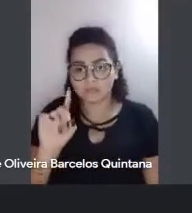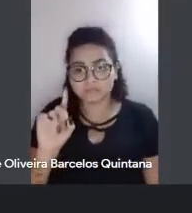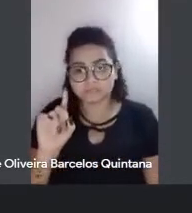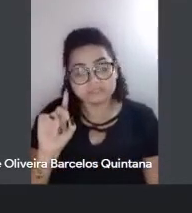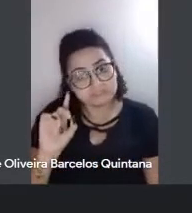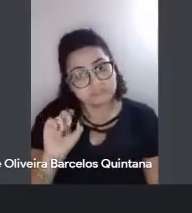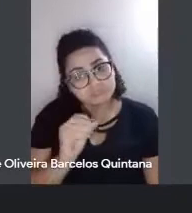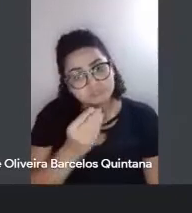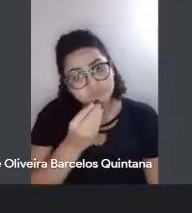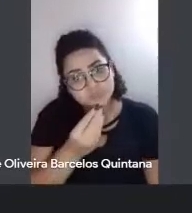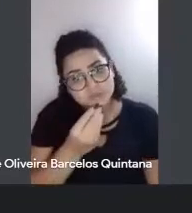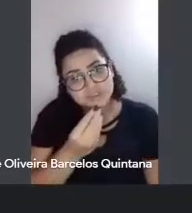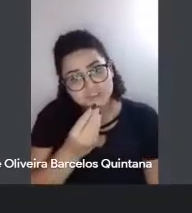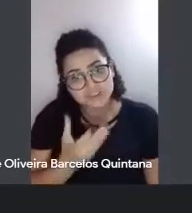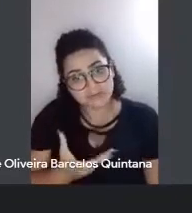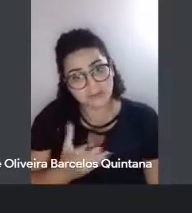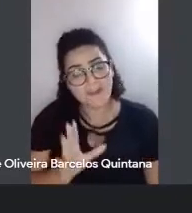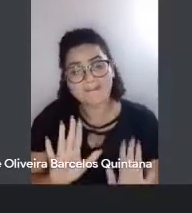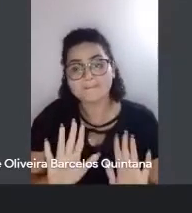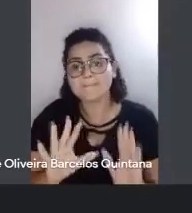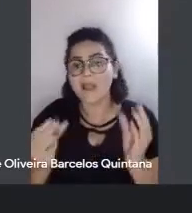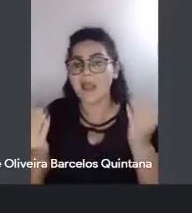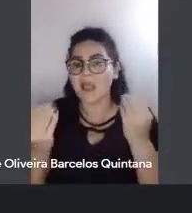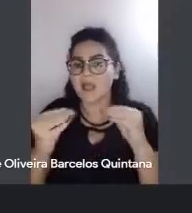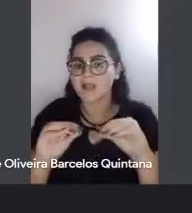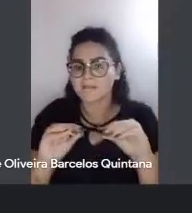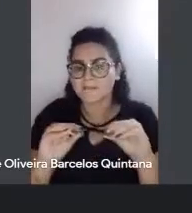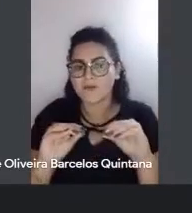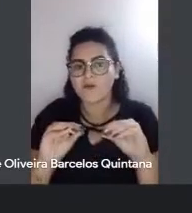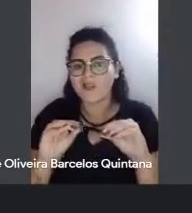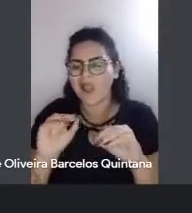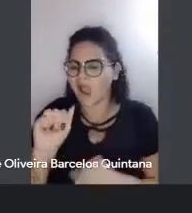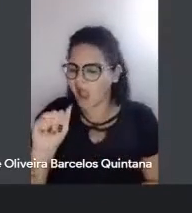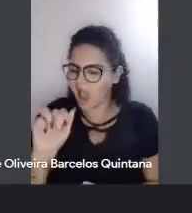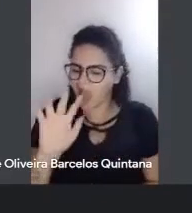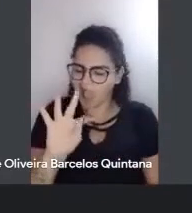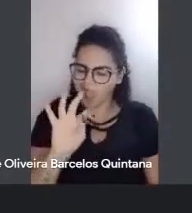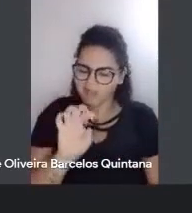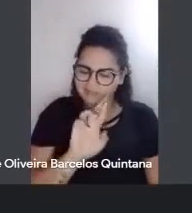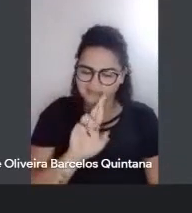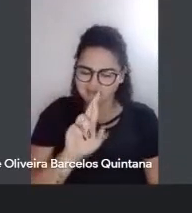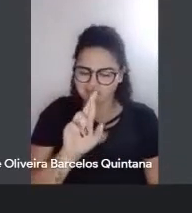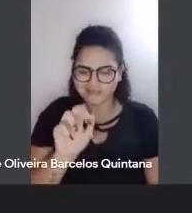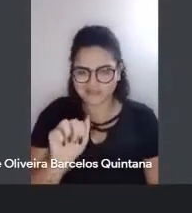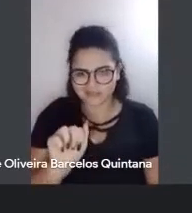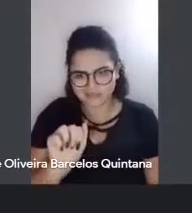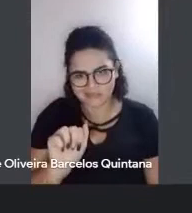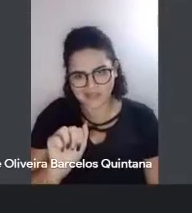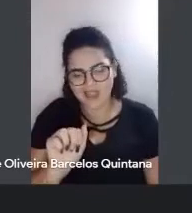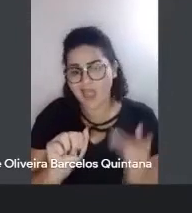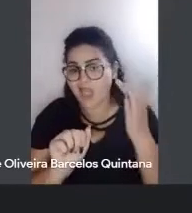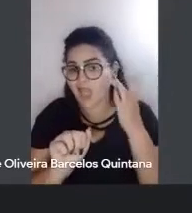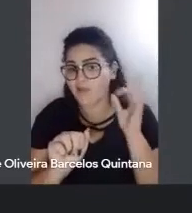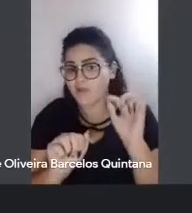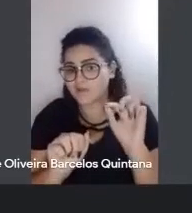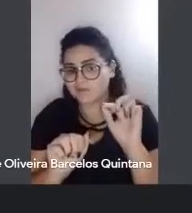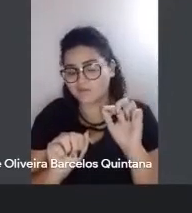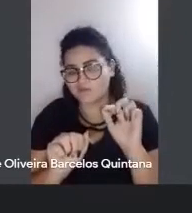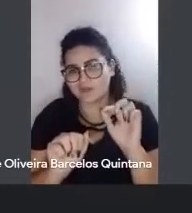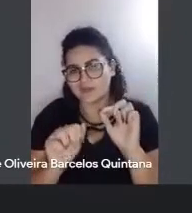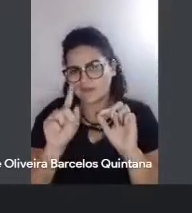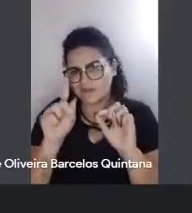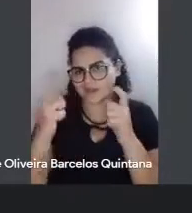Sertão, mas ele engloba mais, fala a Terra. E eu acho que essas passagens que a Anélia leu, que